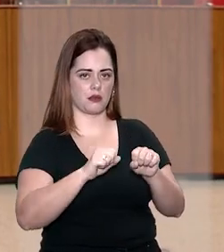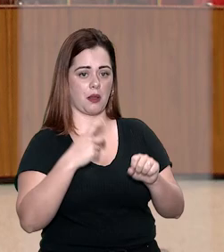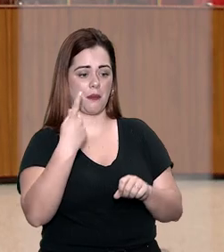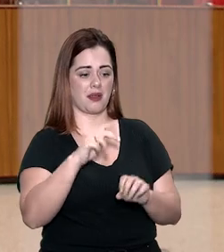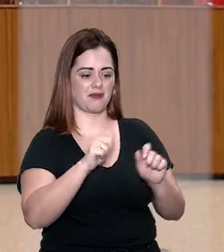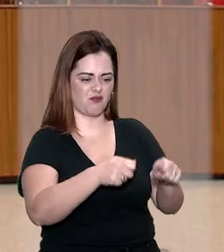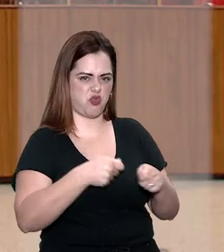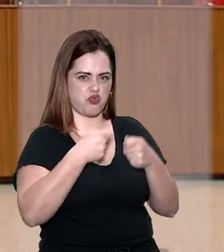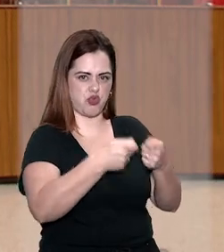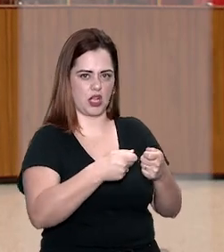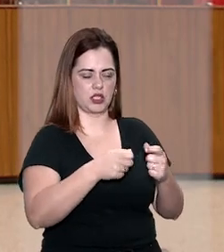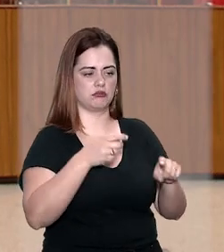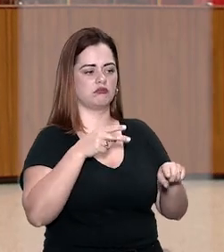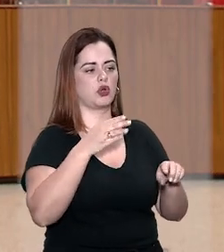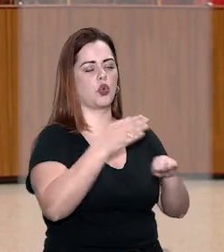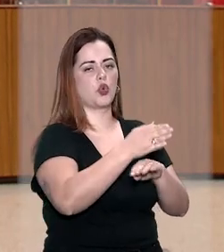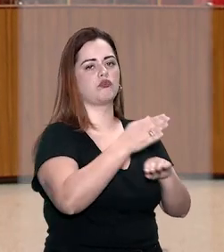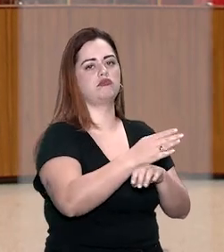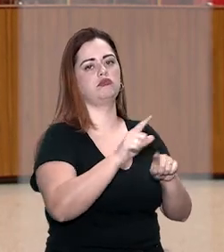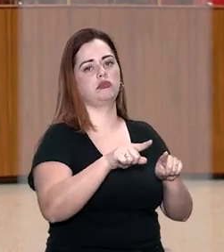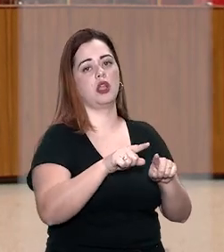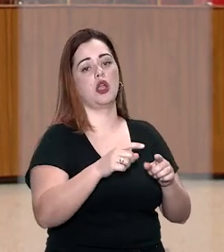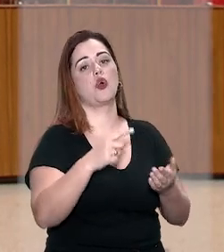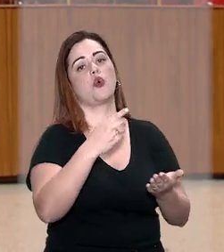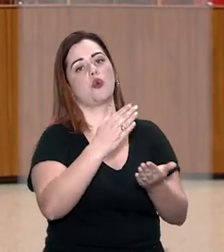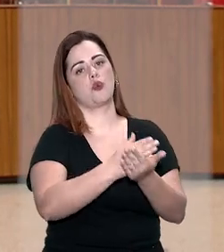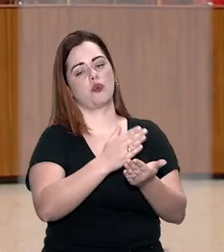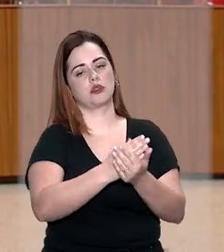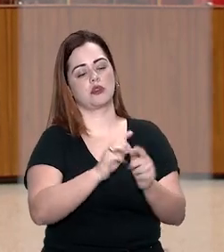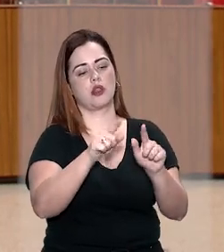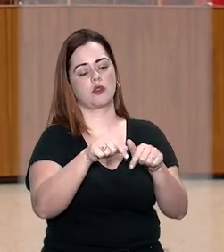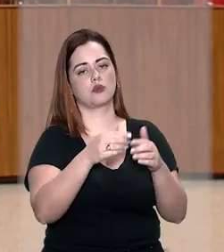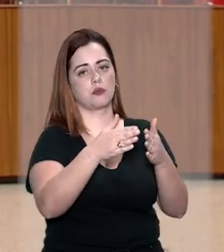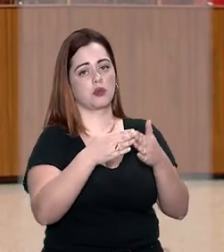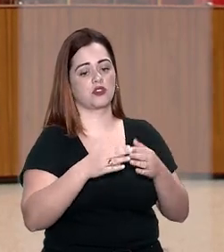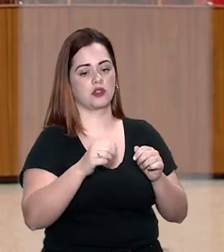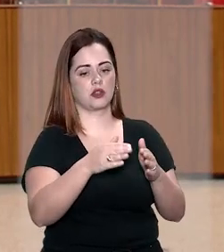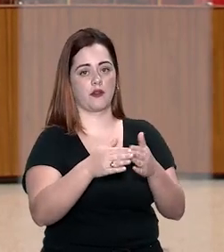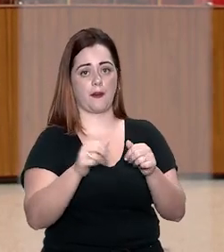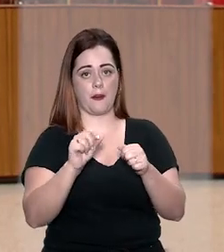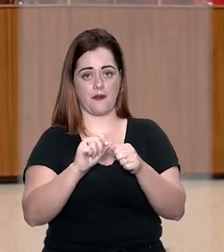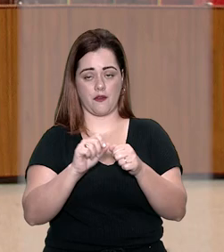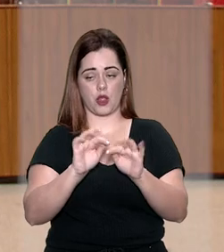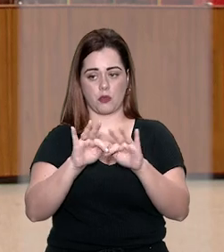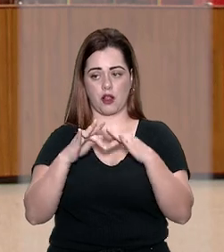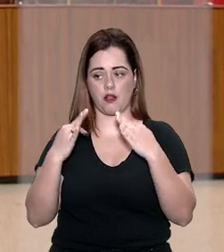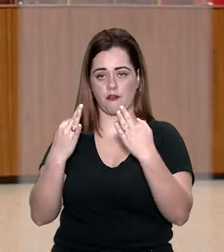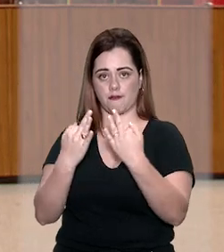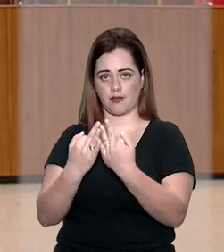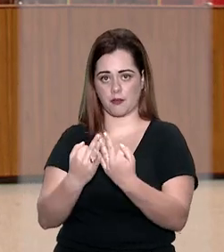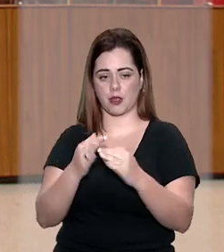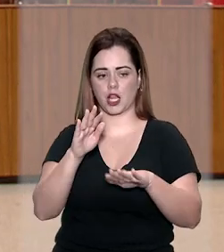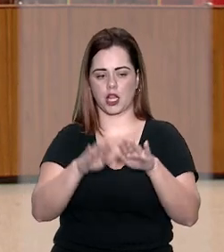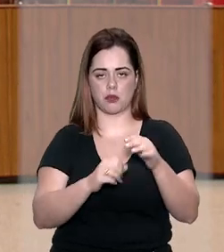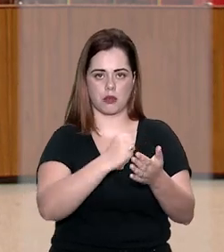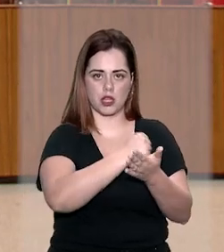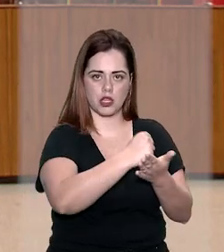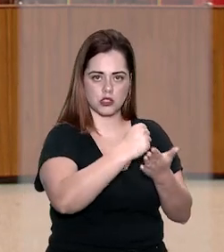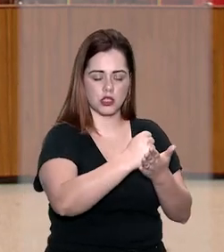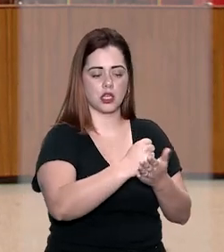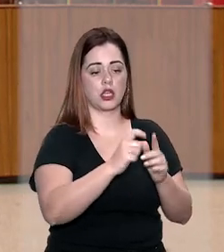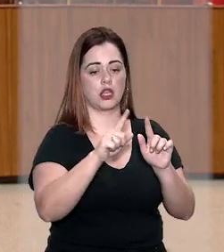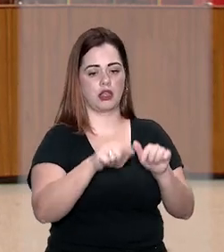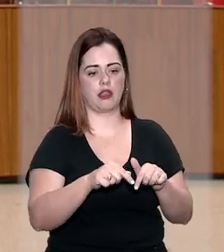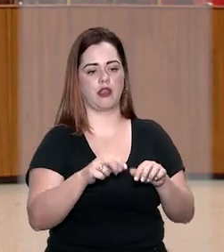força para interná-los. Segundo o processo, o pedido era feito pelas famílias dos dependentes químicos e na clínica